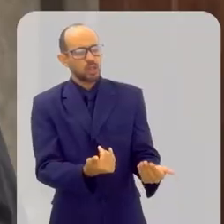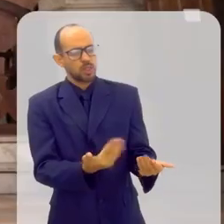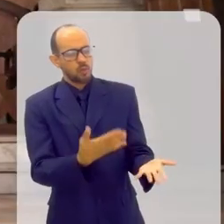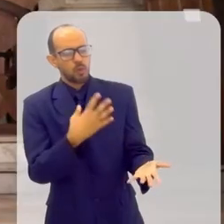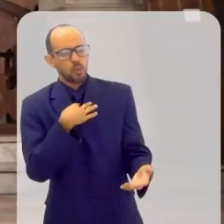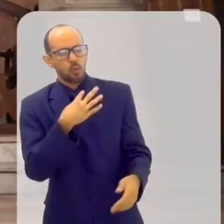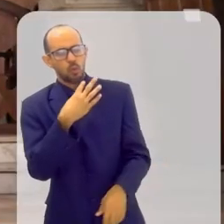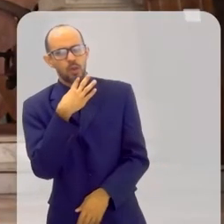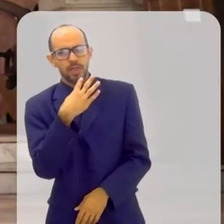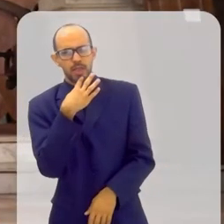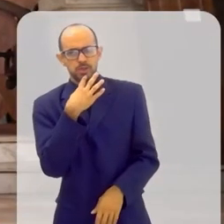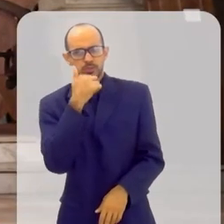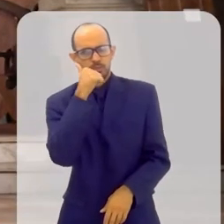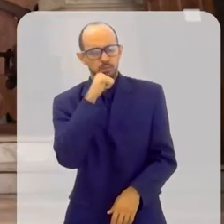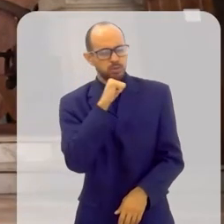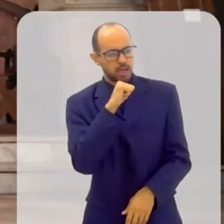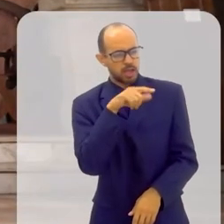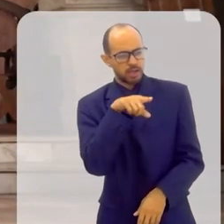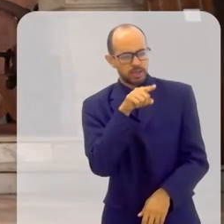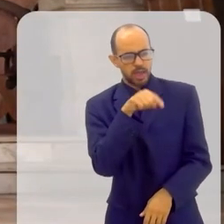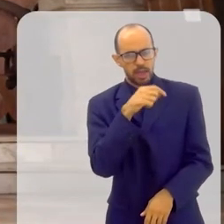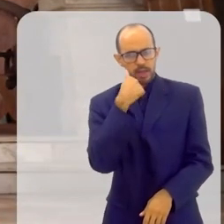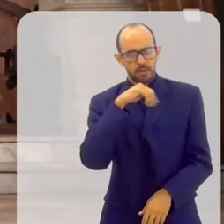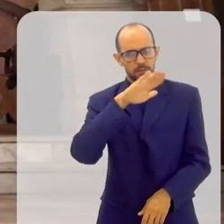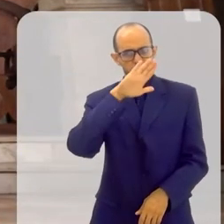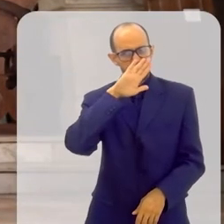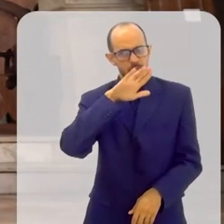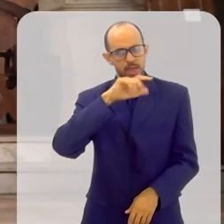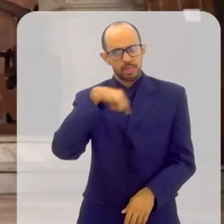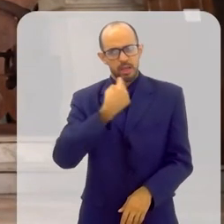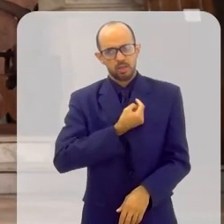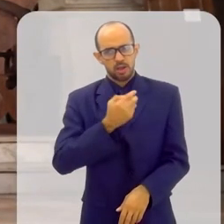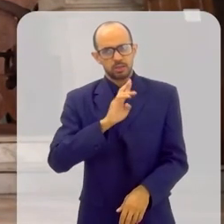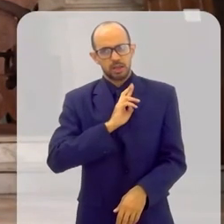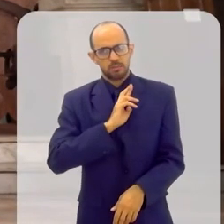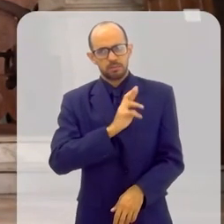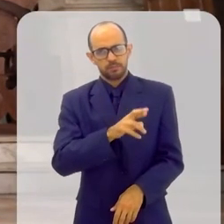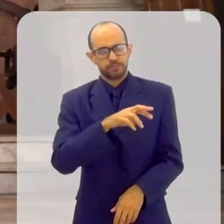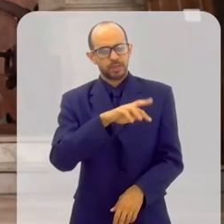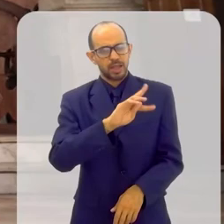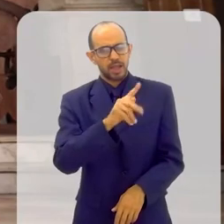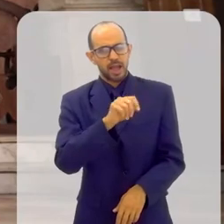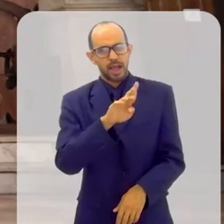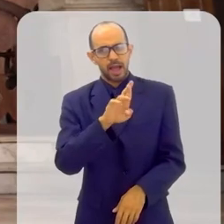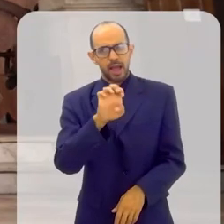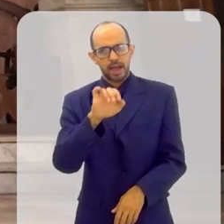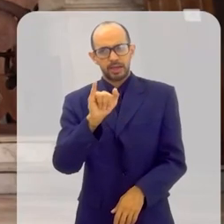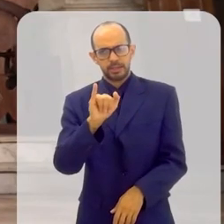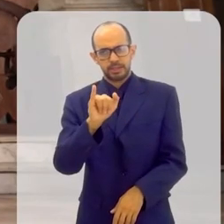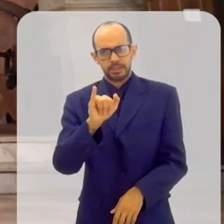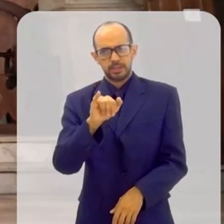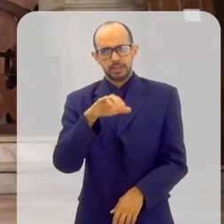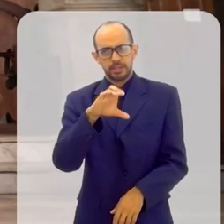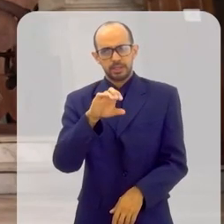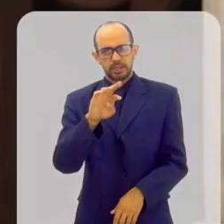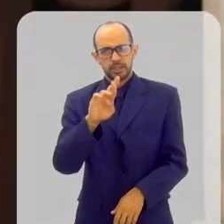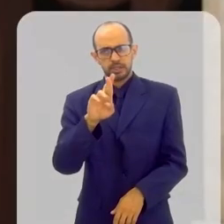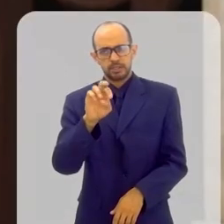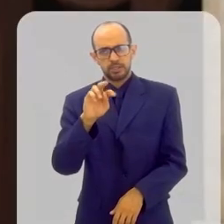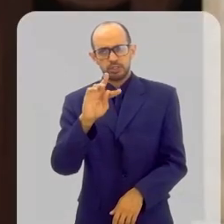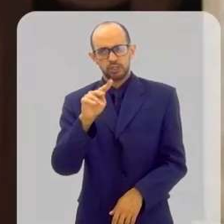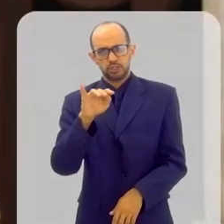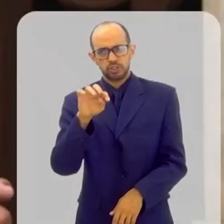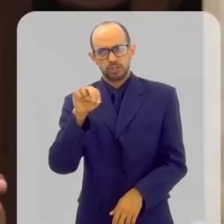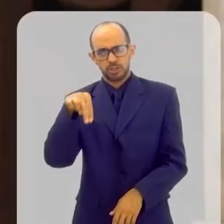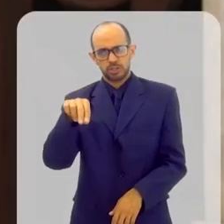conheço uma senhora que é mãe da nossa representante Hare Krishna, mãe da ponte. Ela é